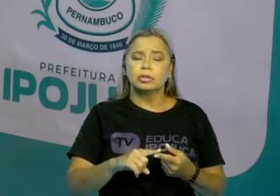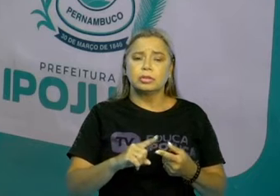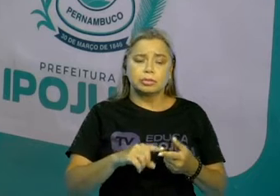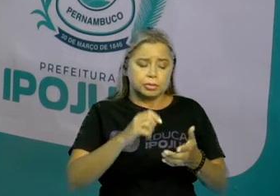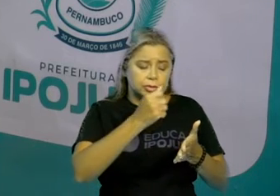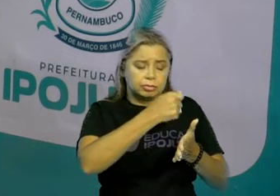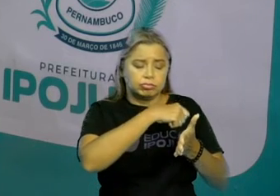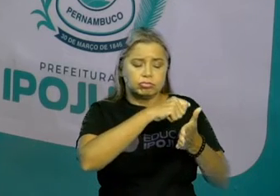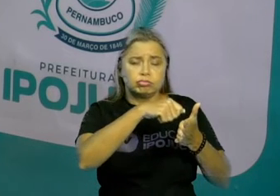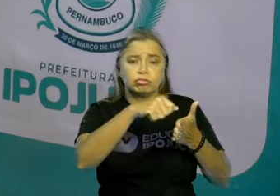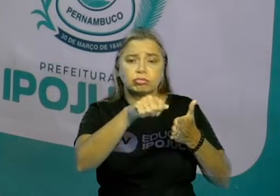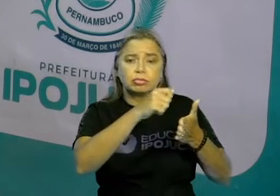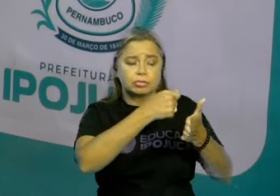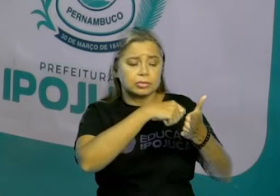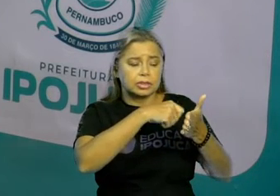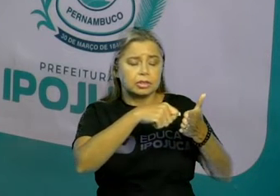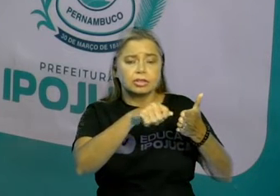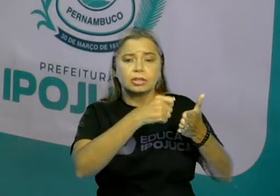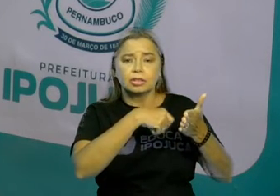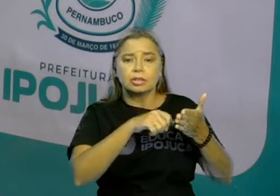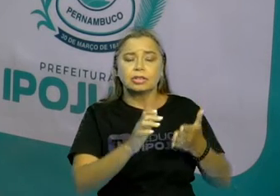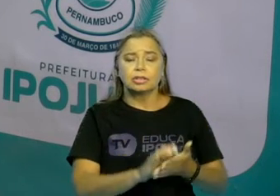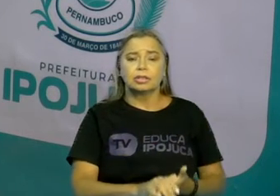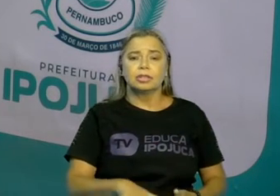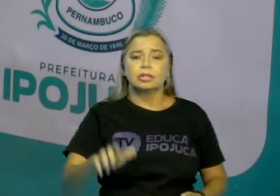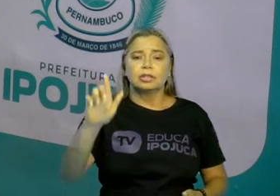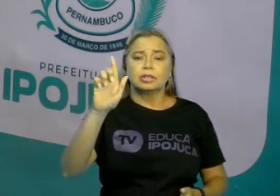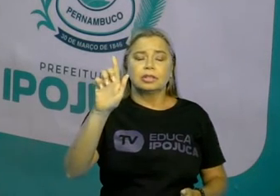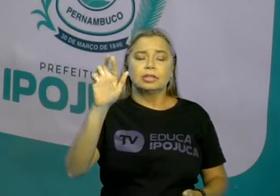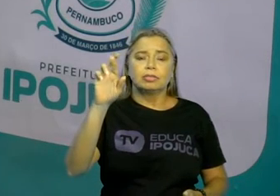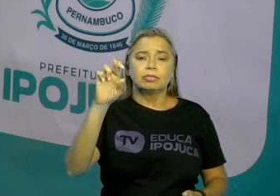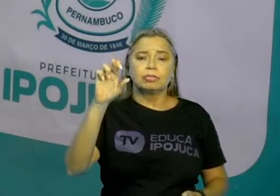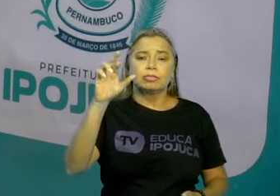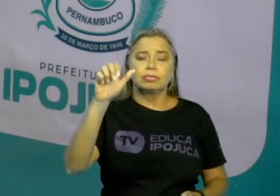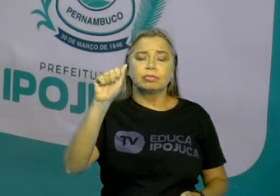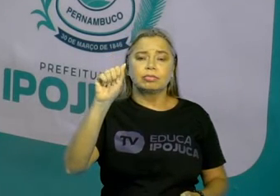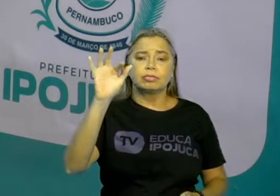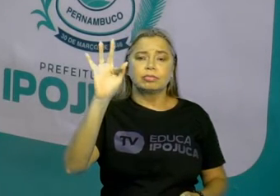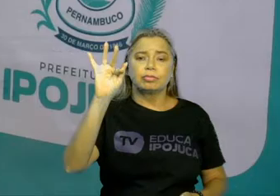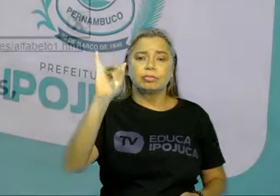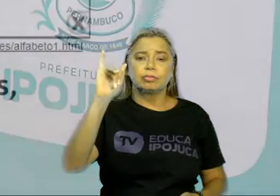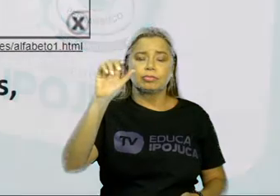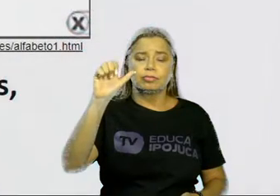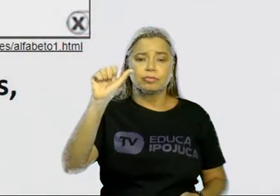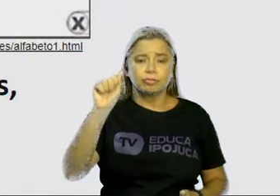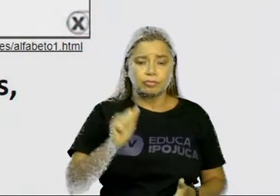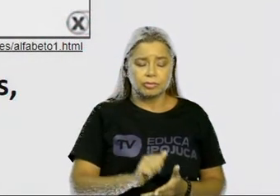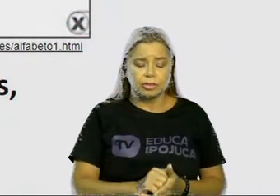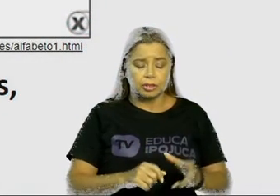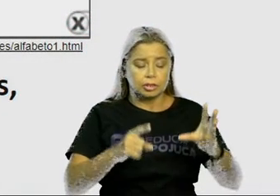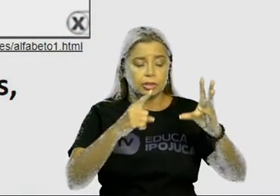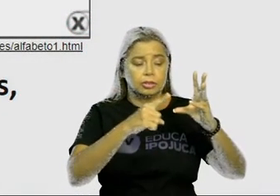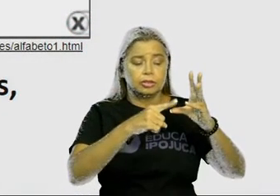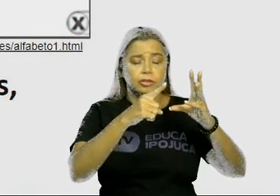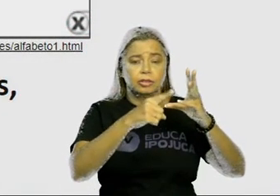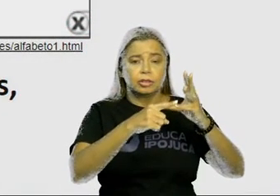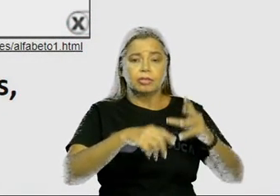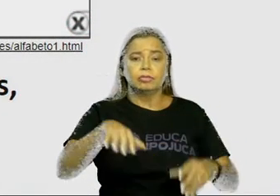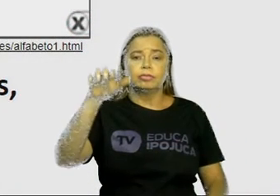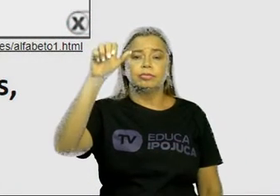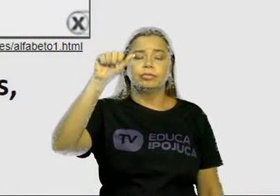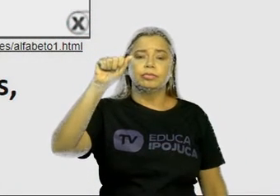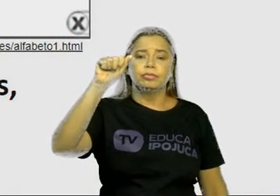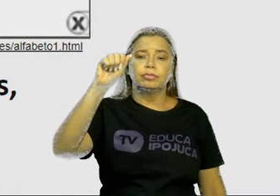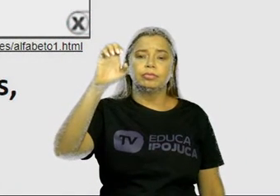grafia que é a escrita. Logo, aqui nós temos as vogais que são A,